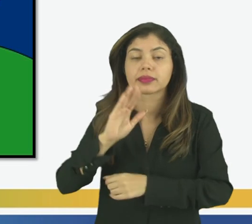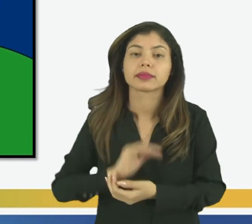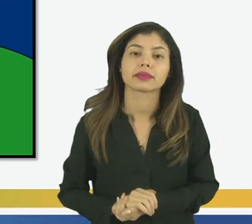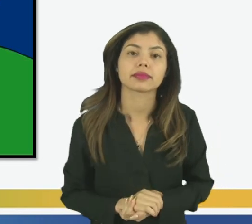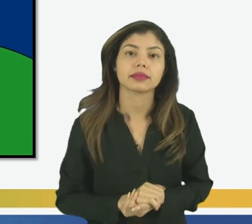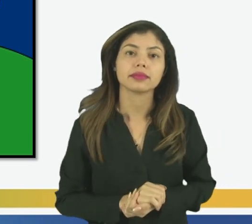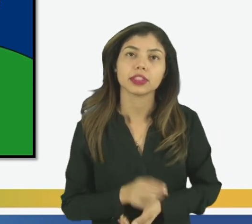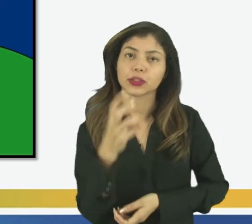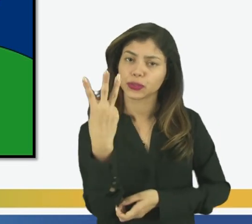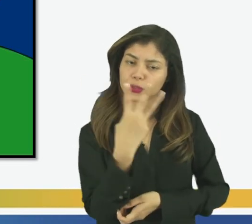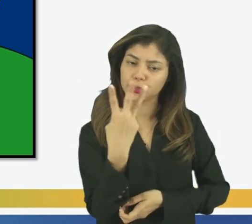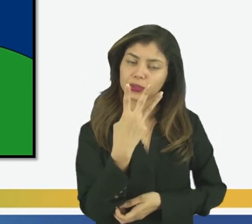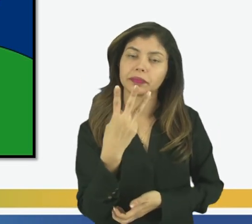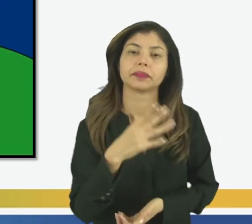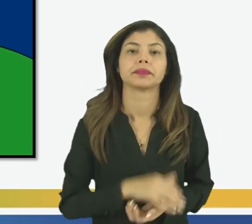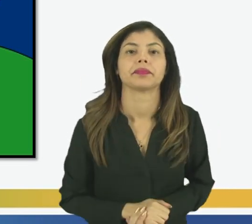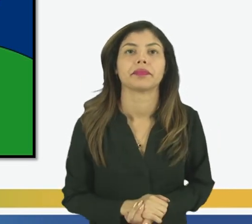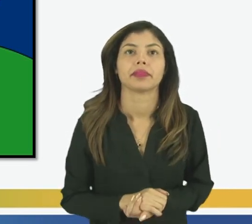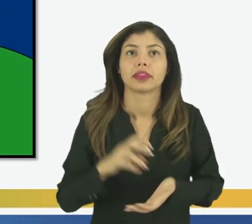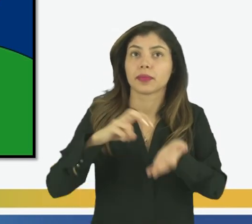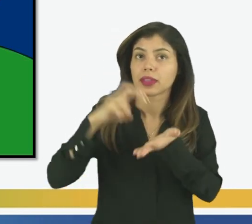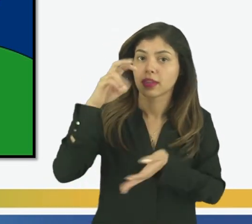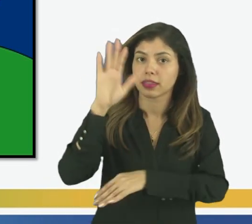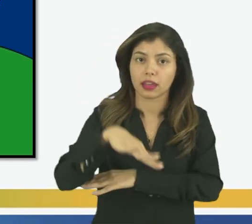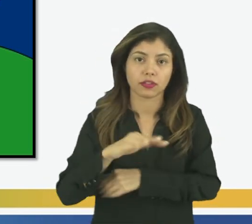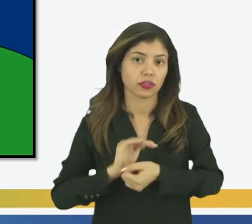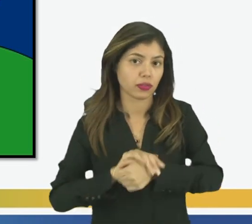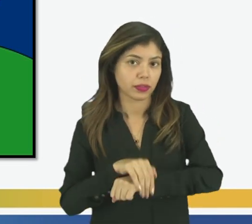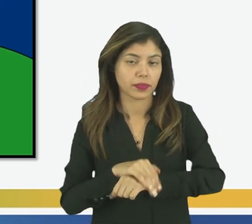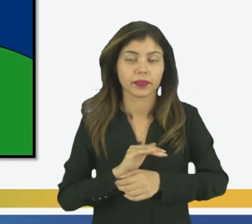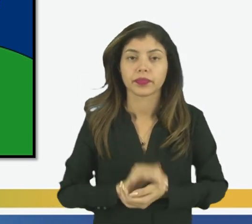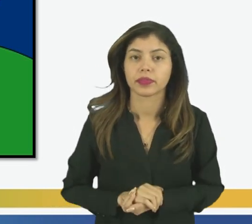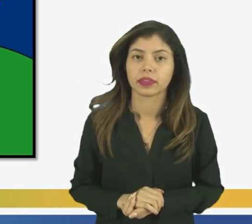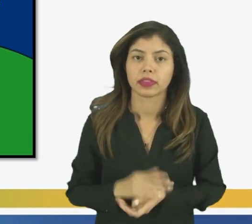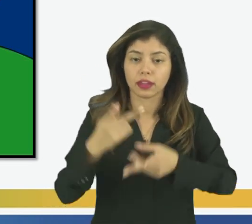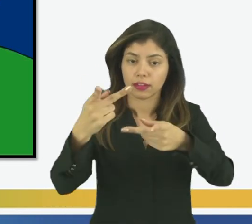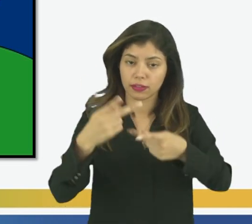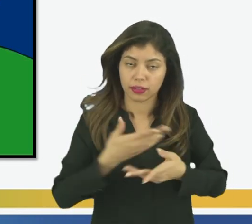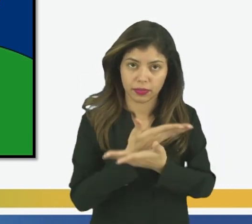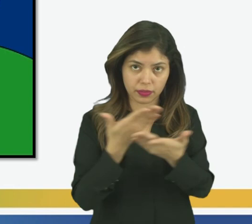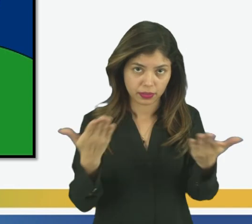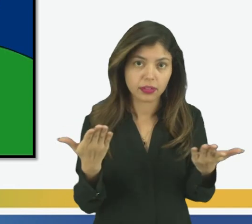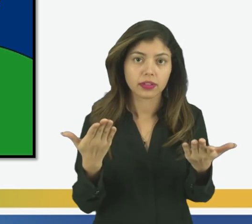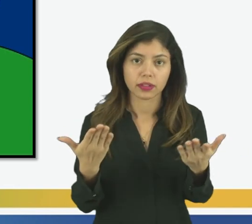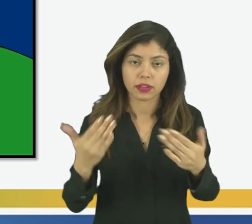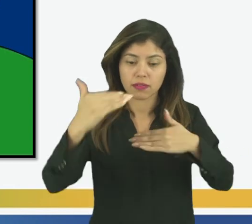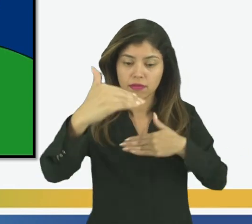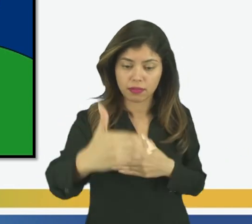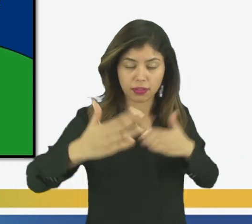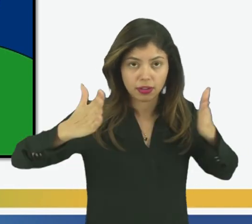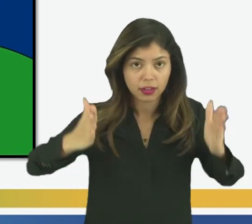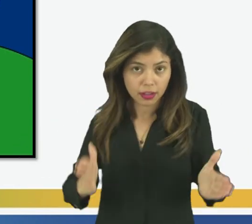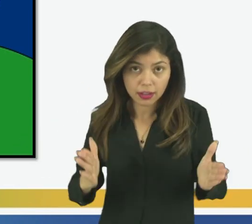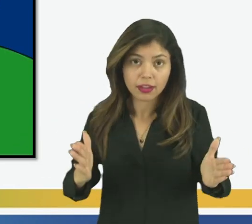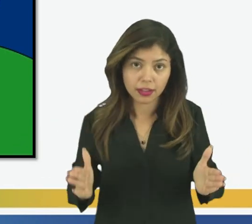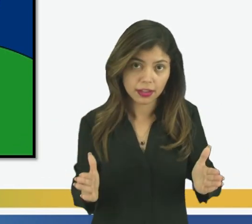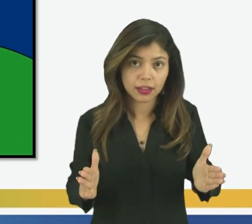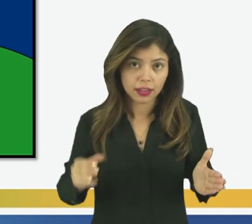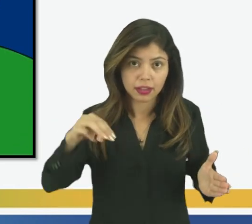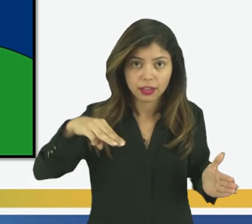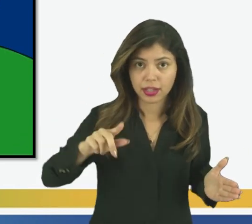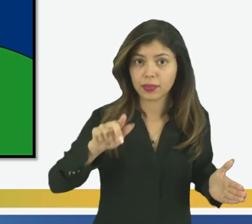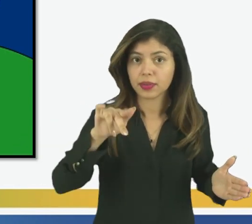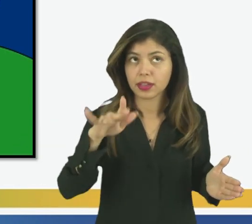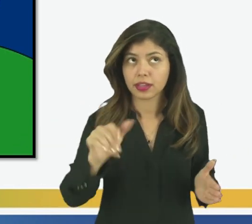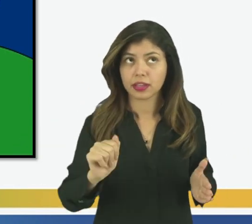esses três períodos, período de manhã, tarde e noite, eu trouxe uma caixa mágica para